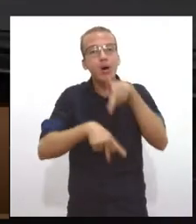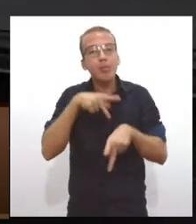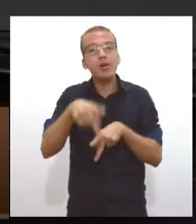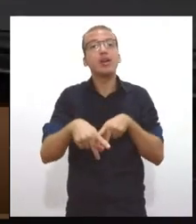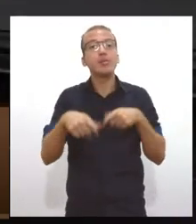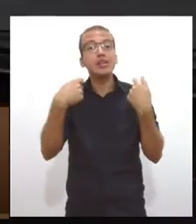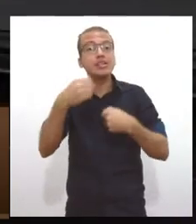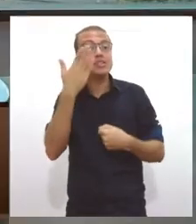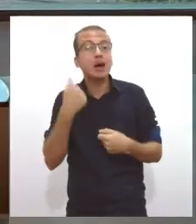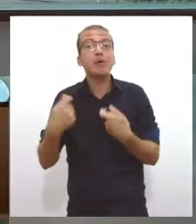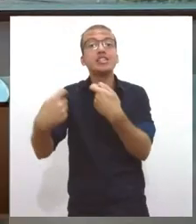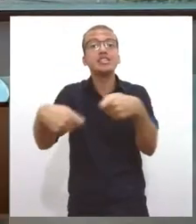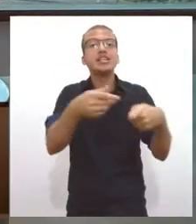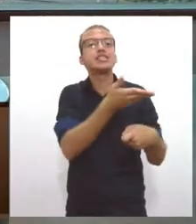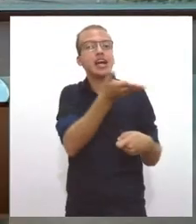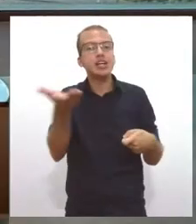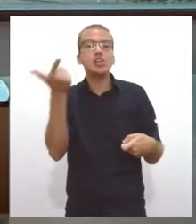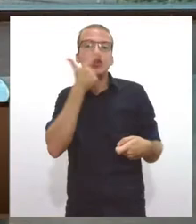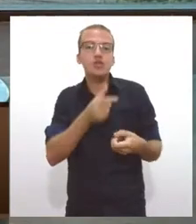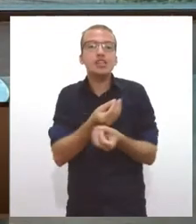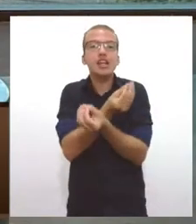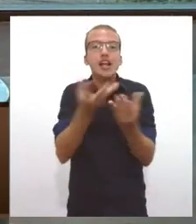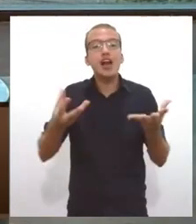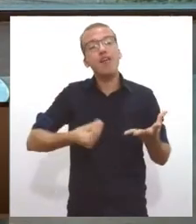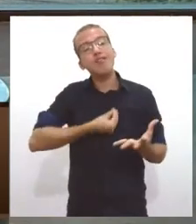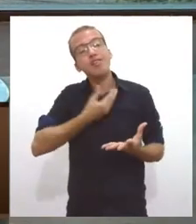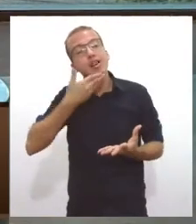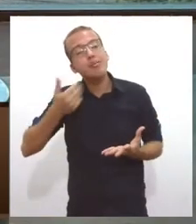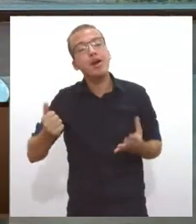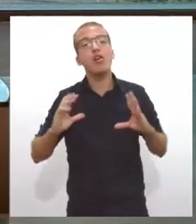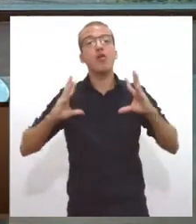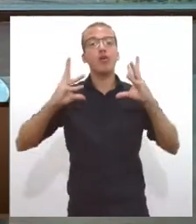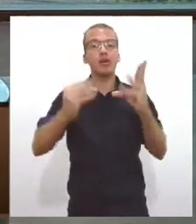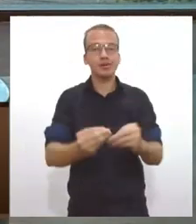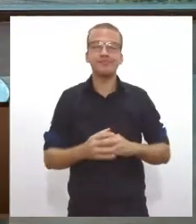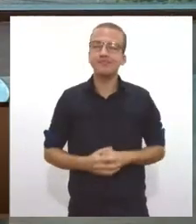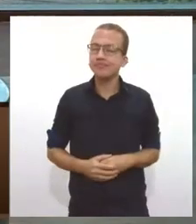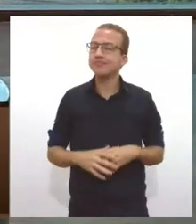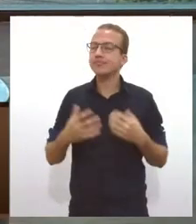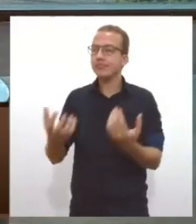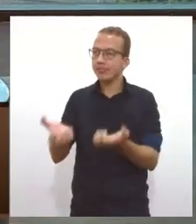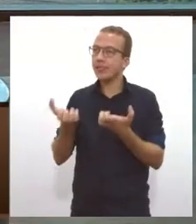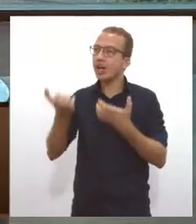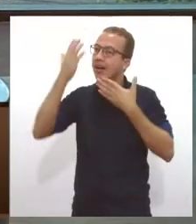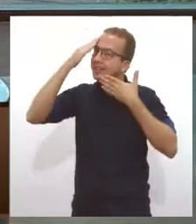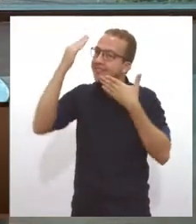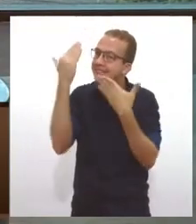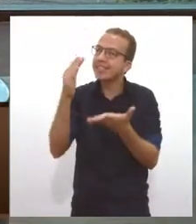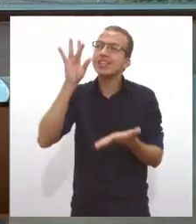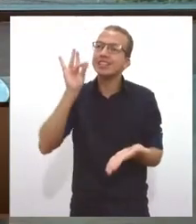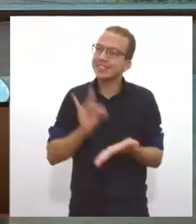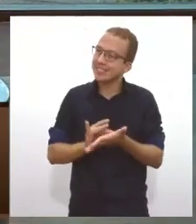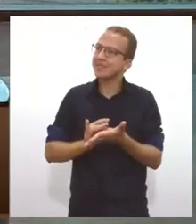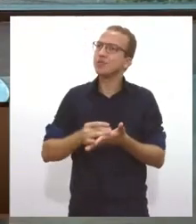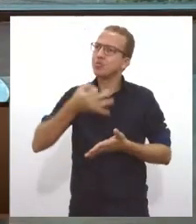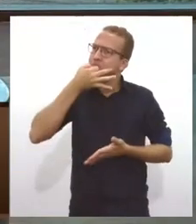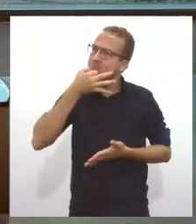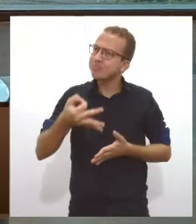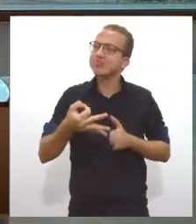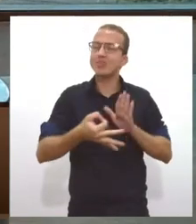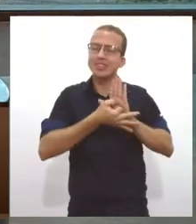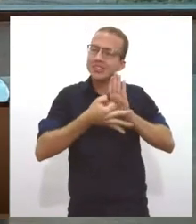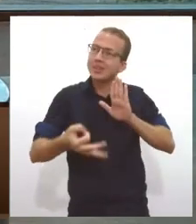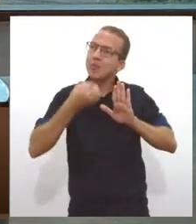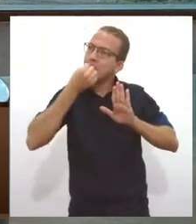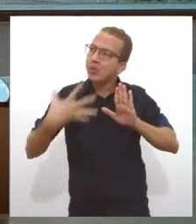mundo. Professor Daniel, a gente queria agradecer demais a sua participação. tempo passa tão rápido, não é, Kátia? Verdade. Já estamos chegando no